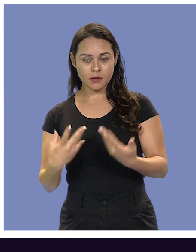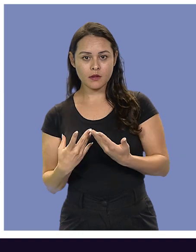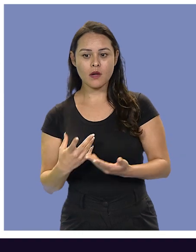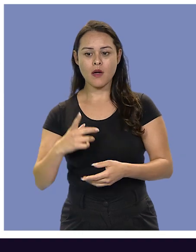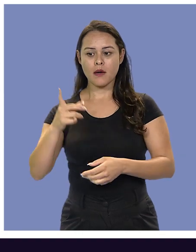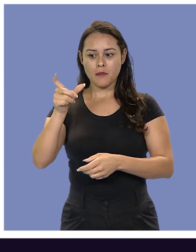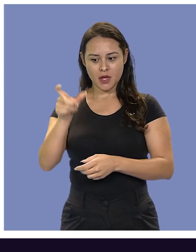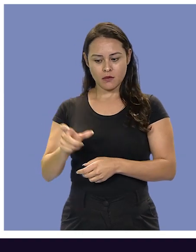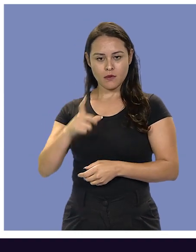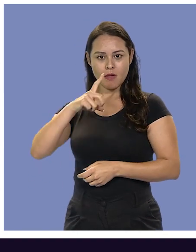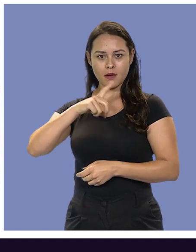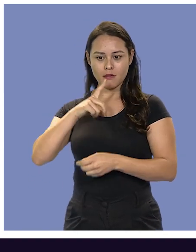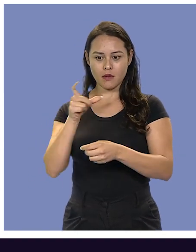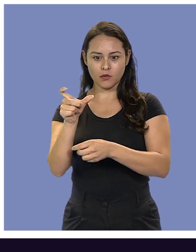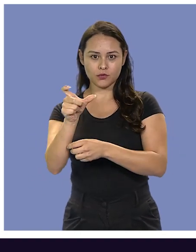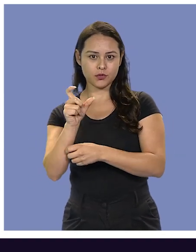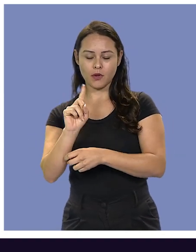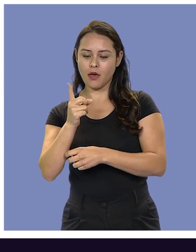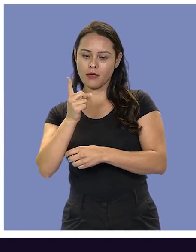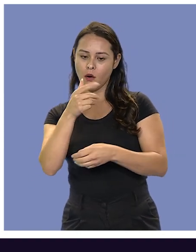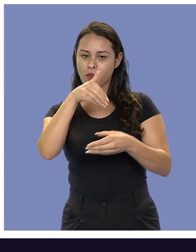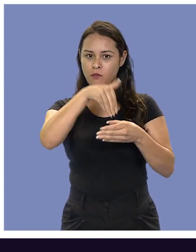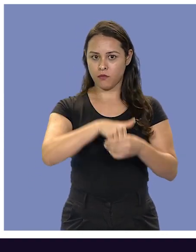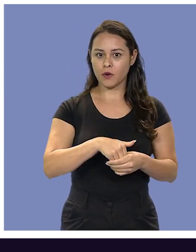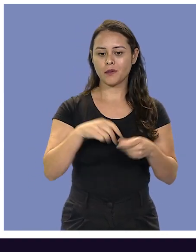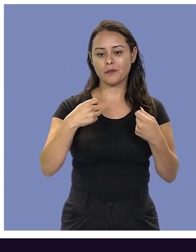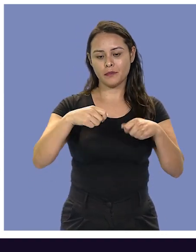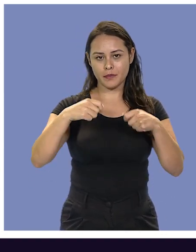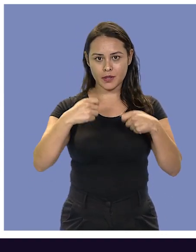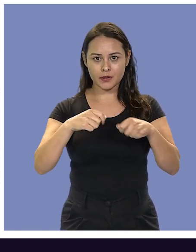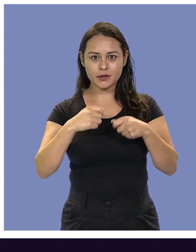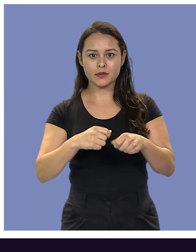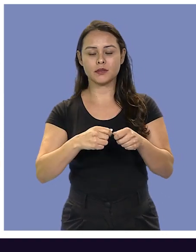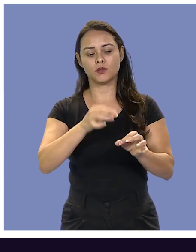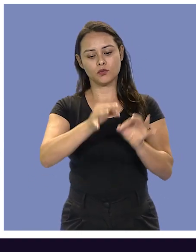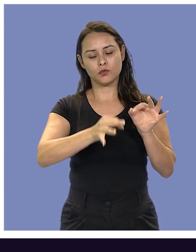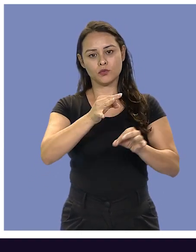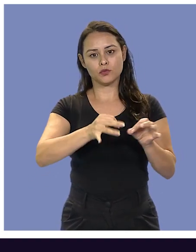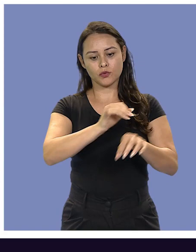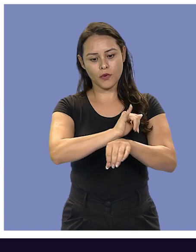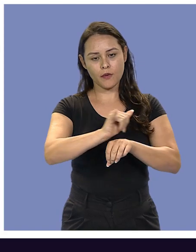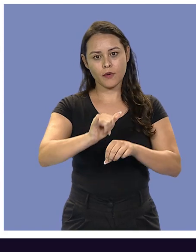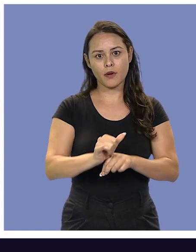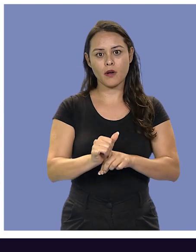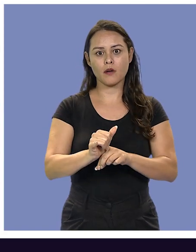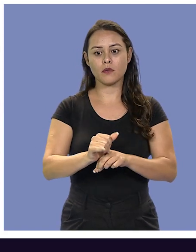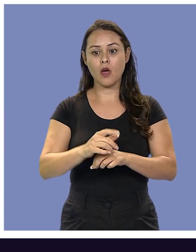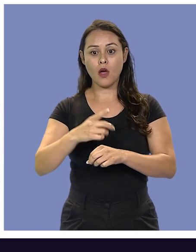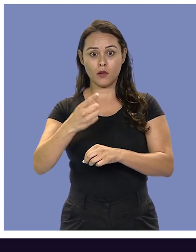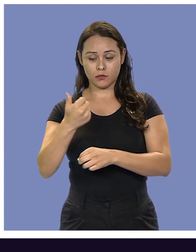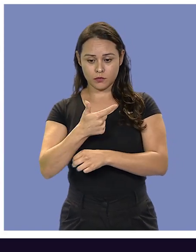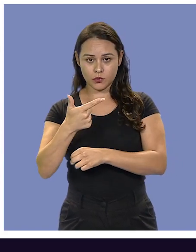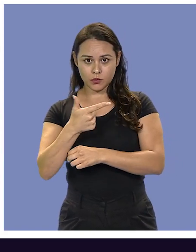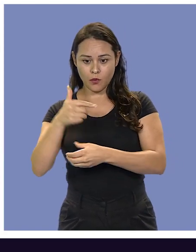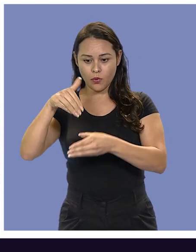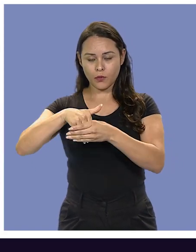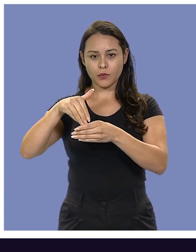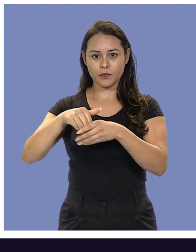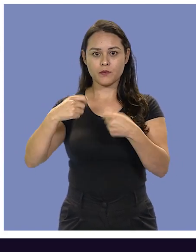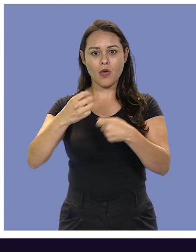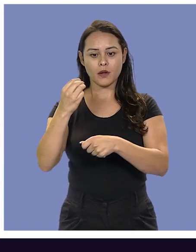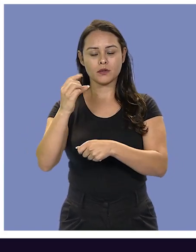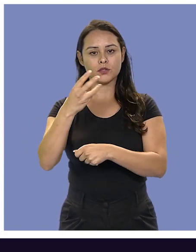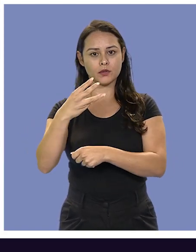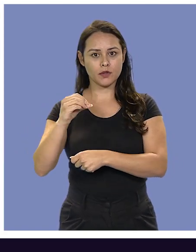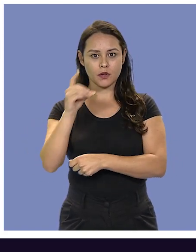Bom, quem tem título de eleitor e não vota, precisa justificar a ausência, tá? Dava pra justificar a ausência nesse segundo turno,